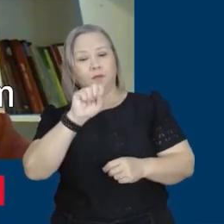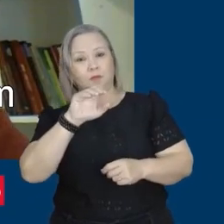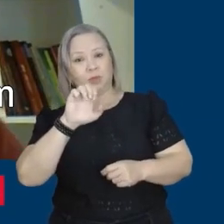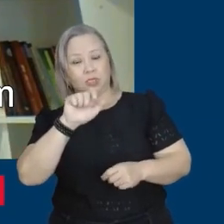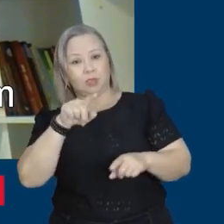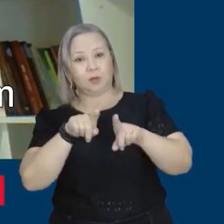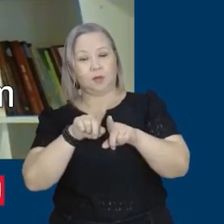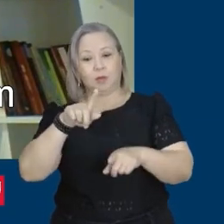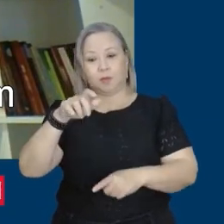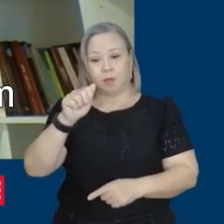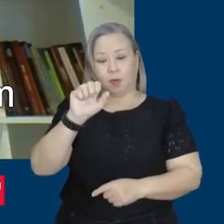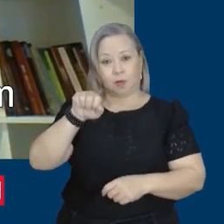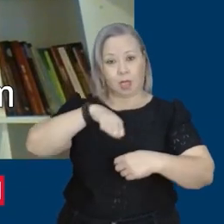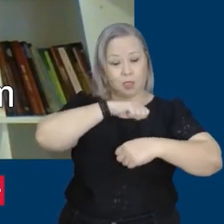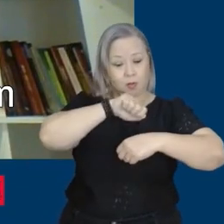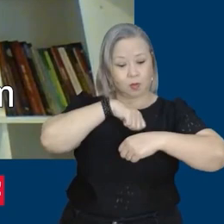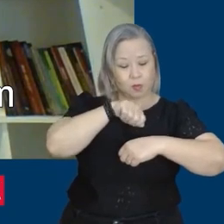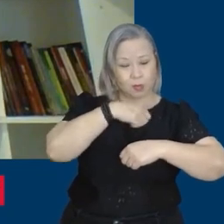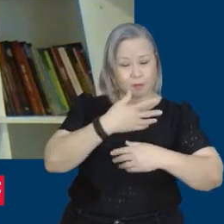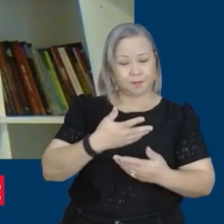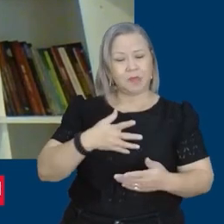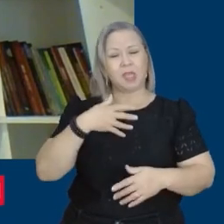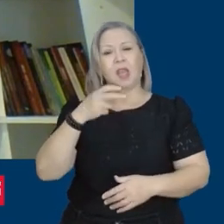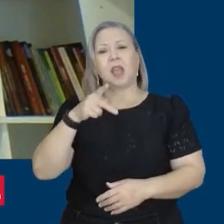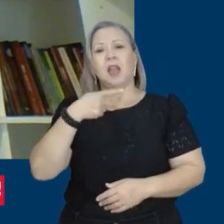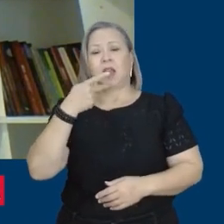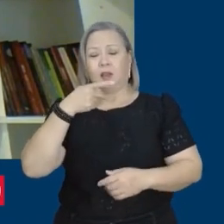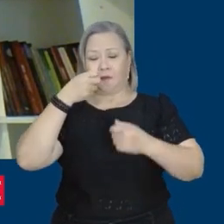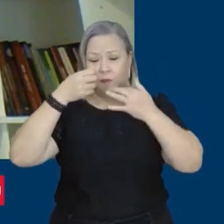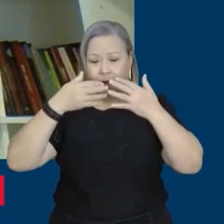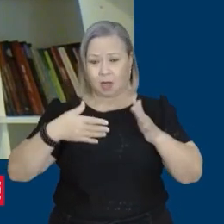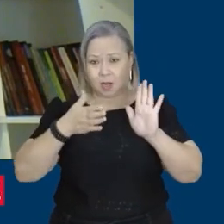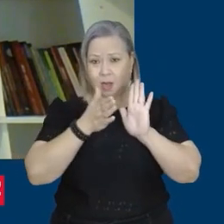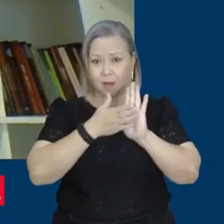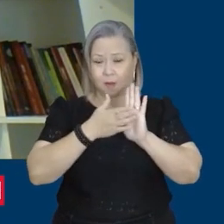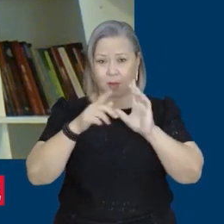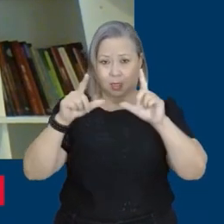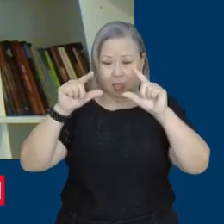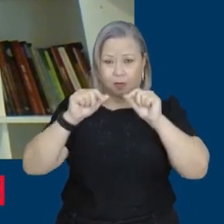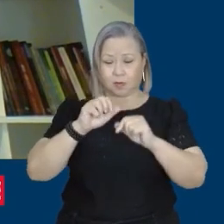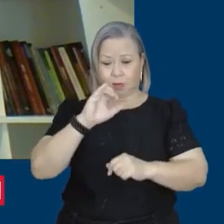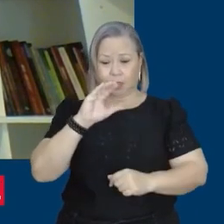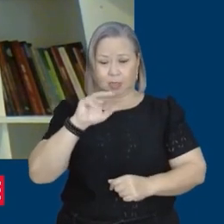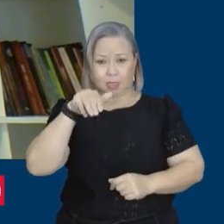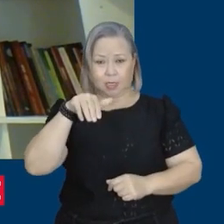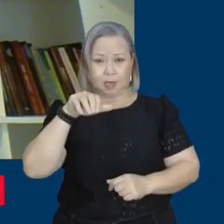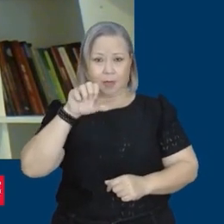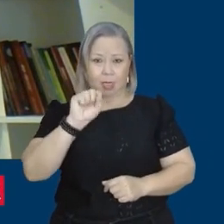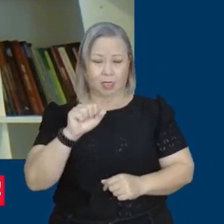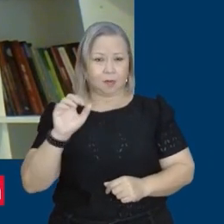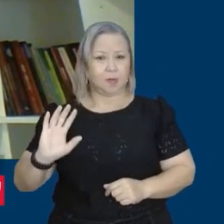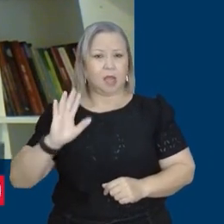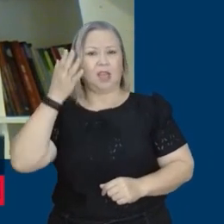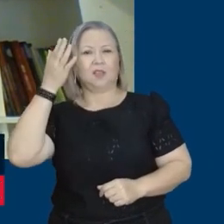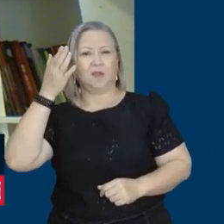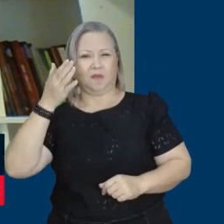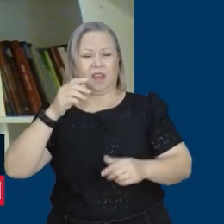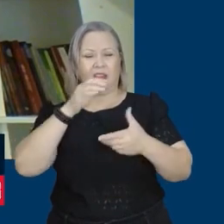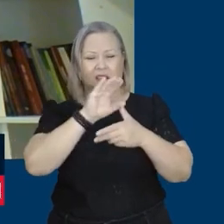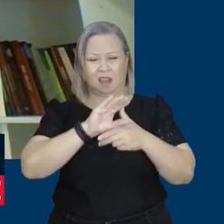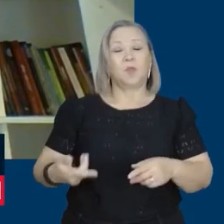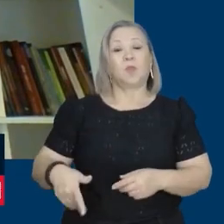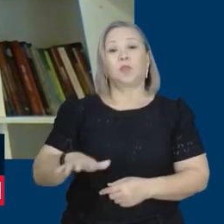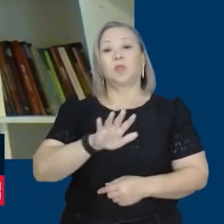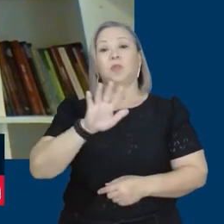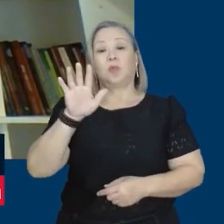Ocorre que, como a gente vem colocando há muito tempo, a pauta da redução do ICMS para resolver a crise de combustíveis é uma pauta